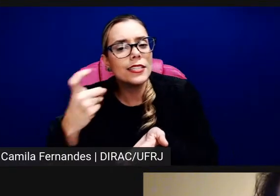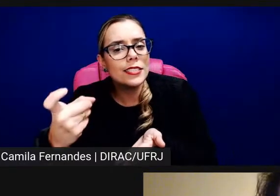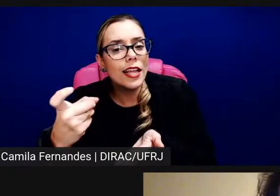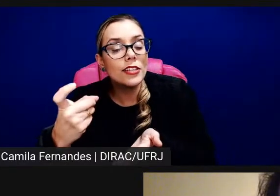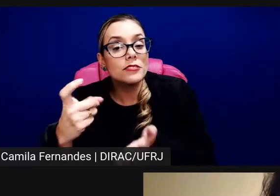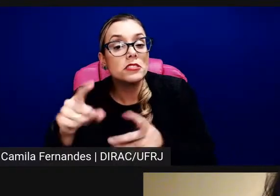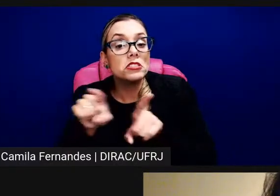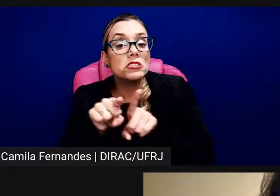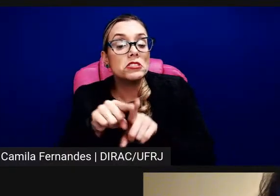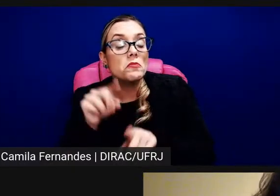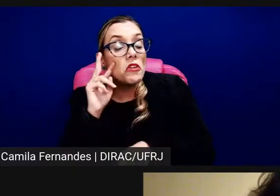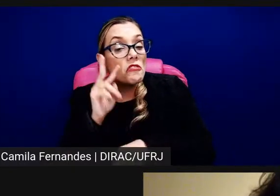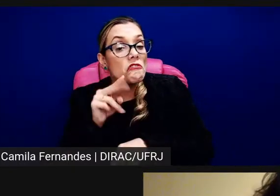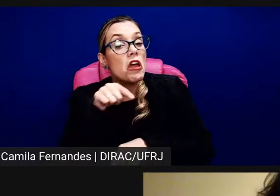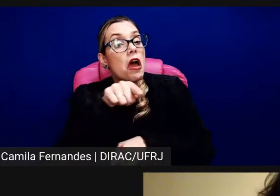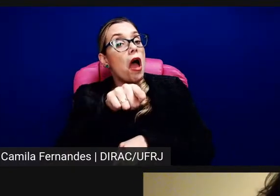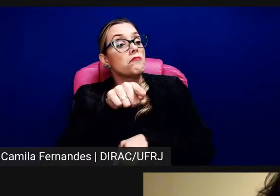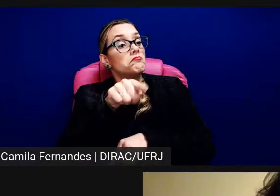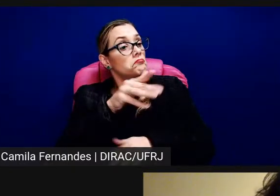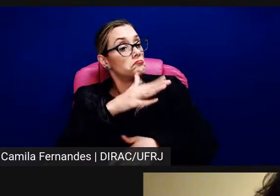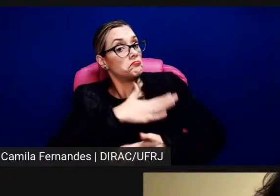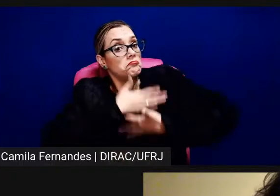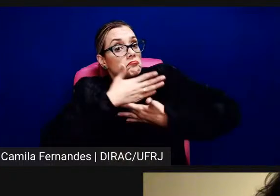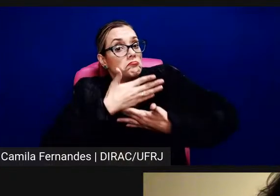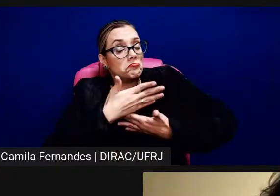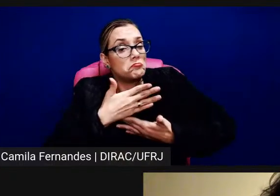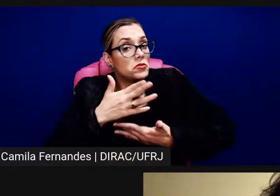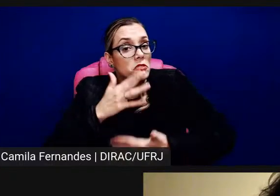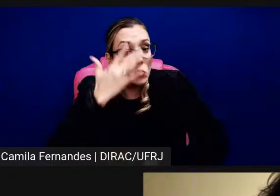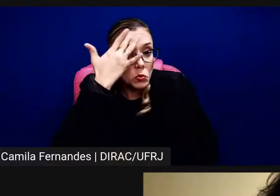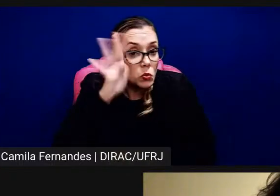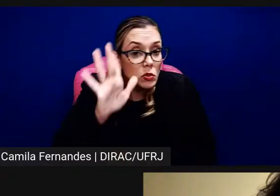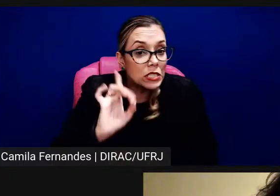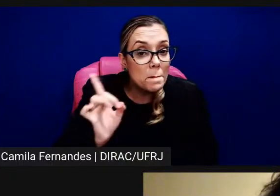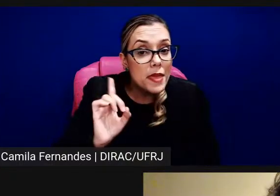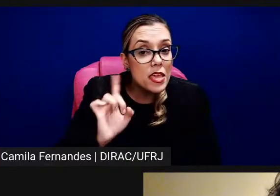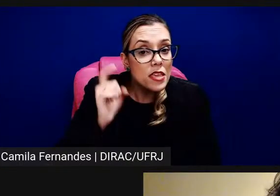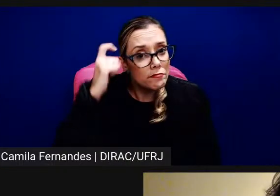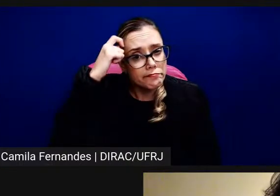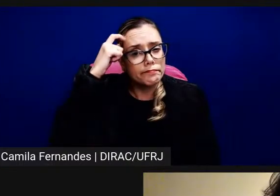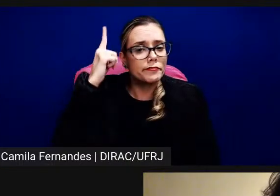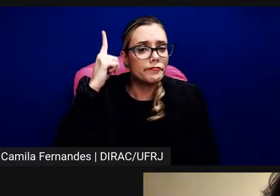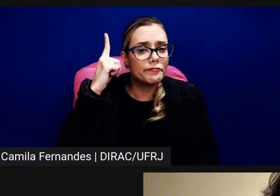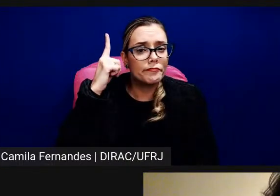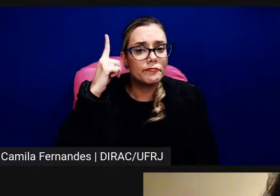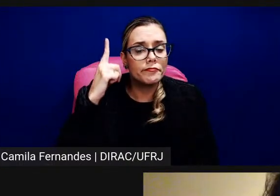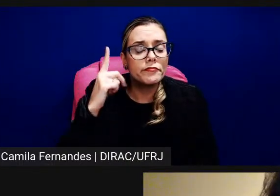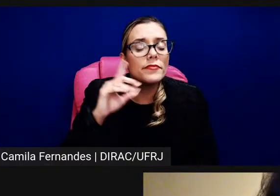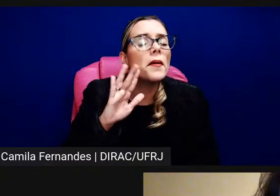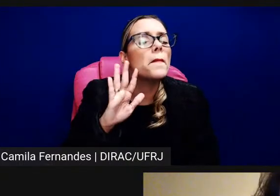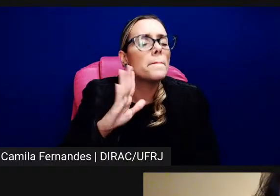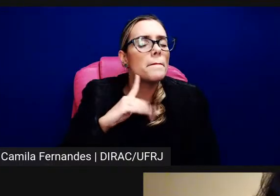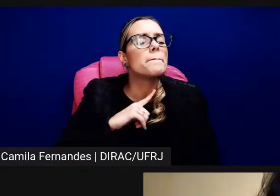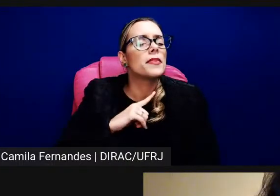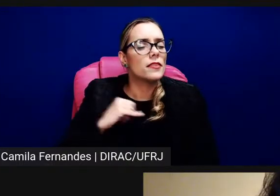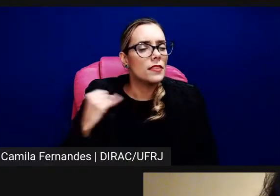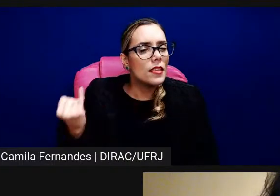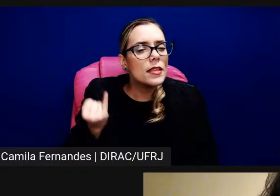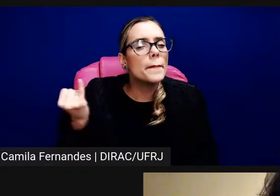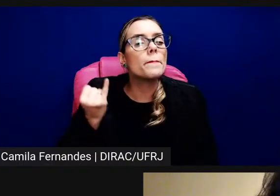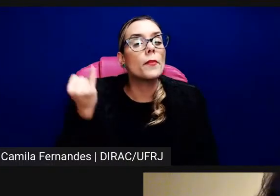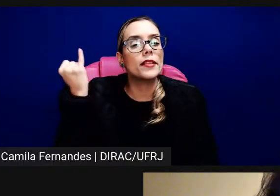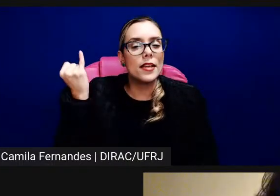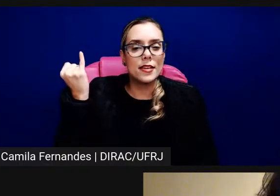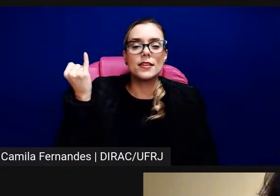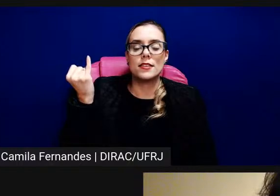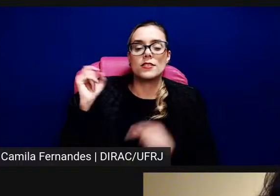surpreendia também, né, é, porque, então tinha essa coisa da importância do aleatório, da importância